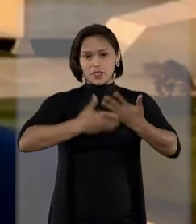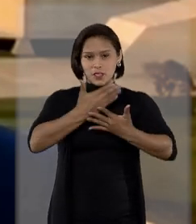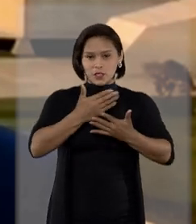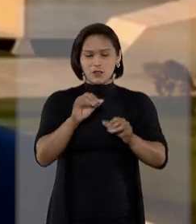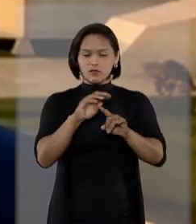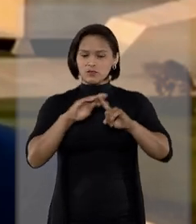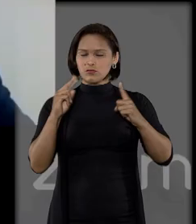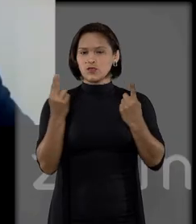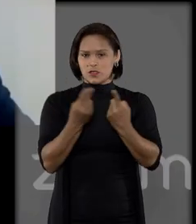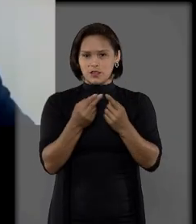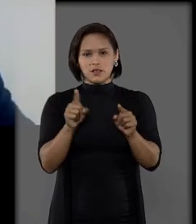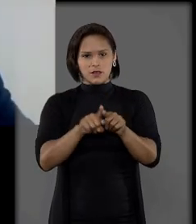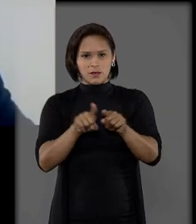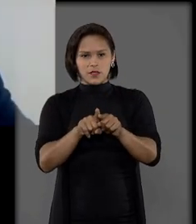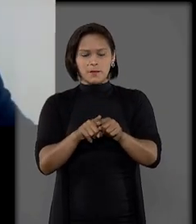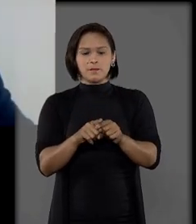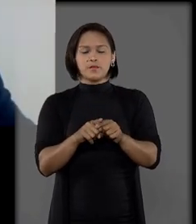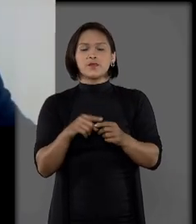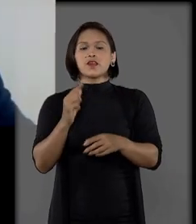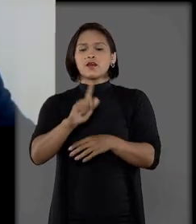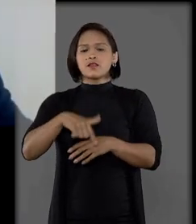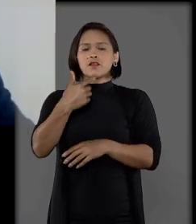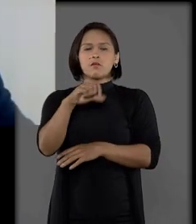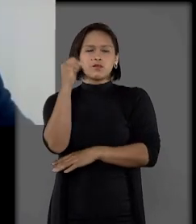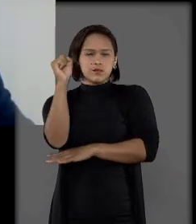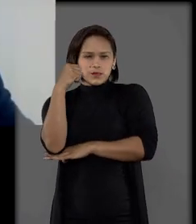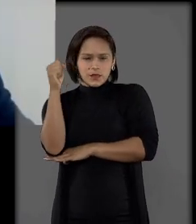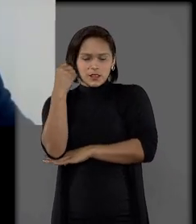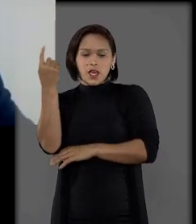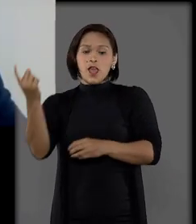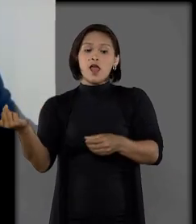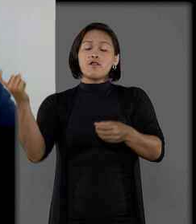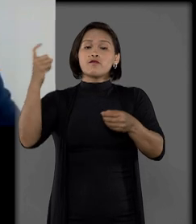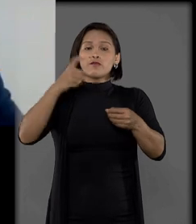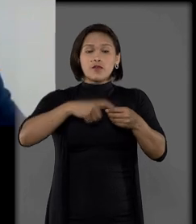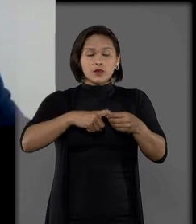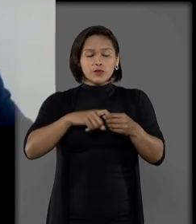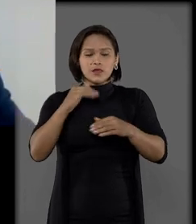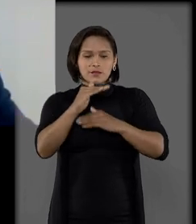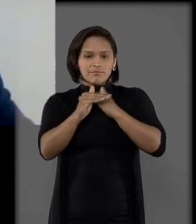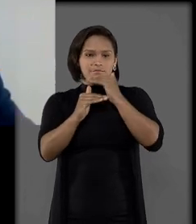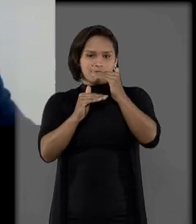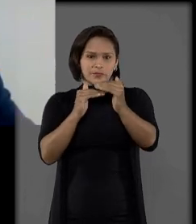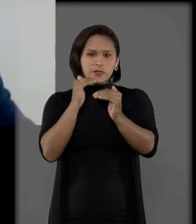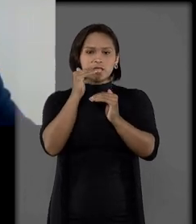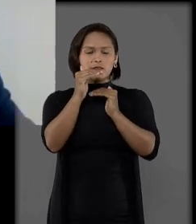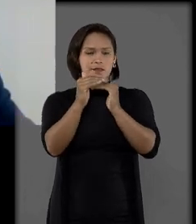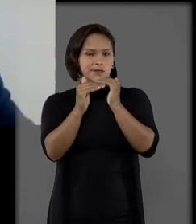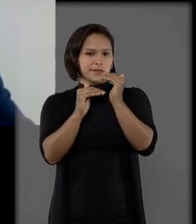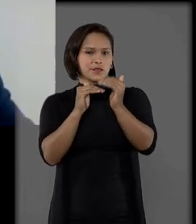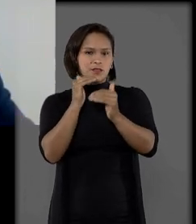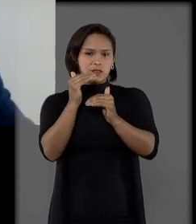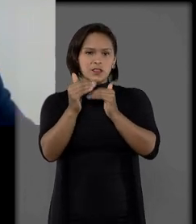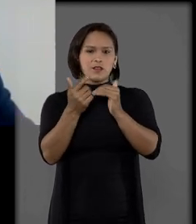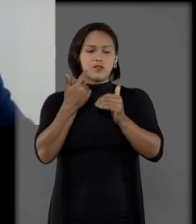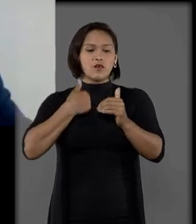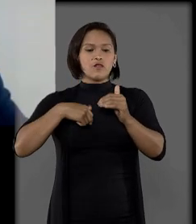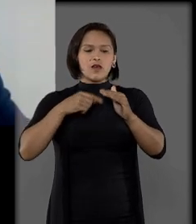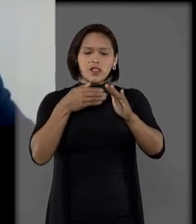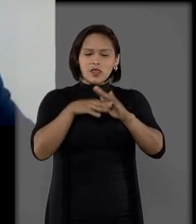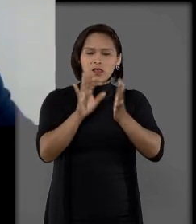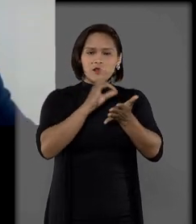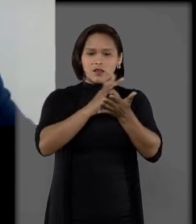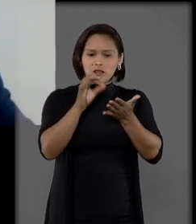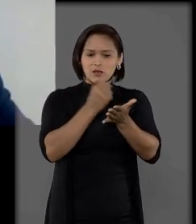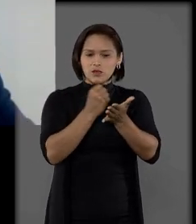contemporânea. Passando a crise, nós deveríamos voltar a crescer na